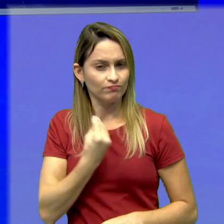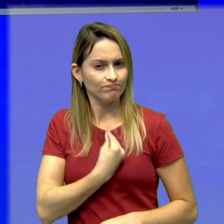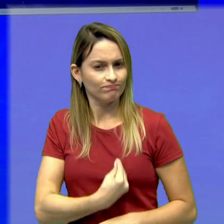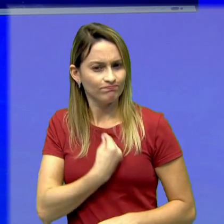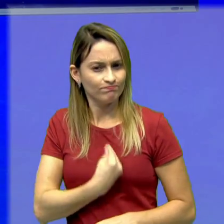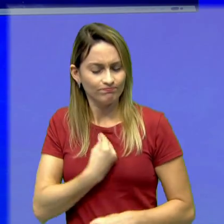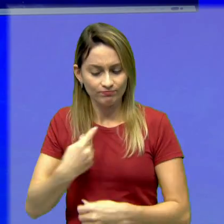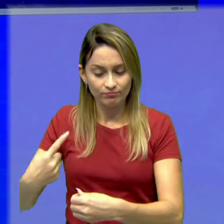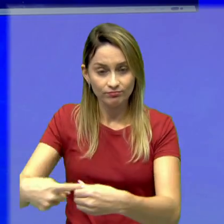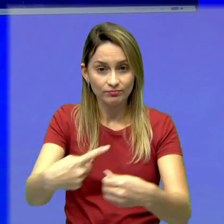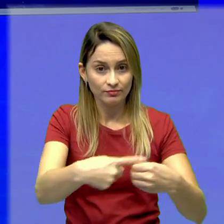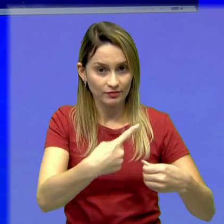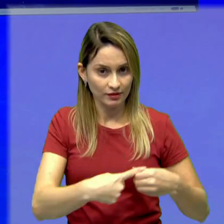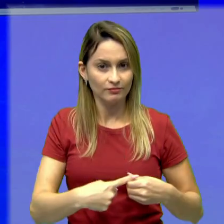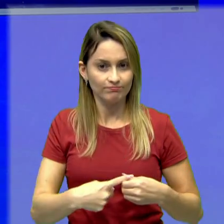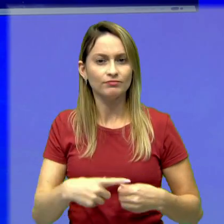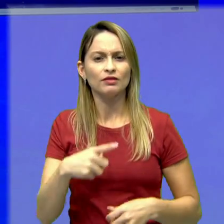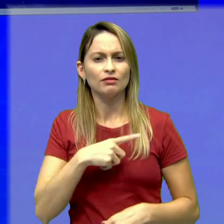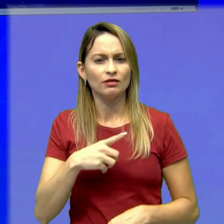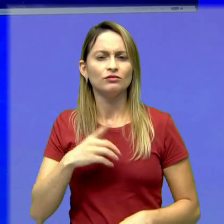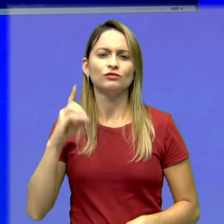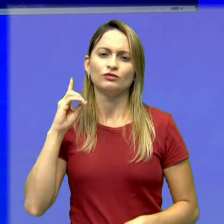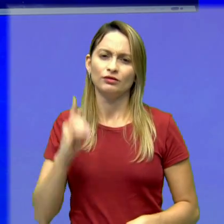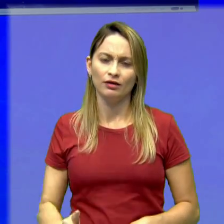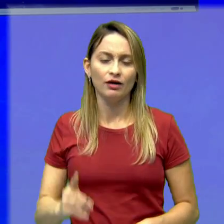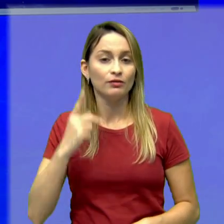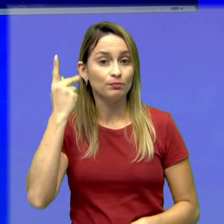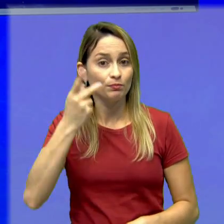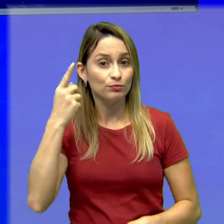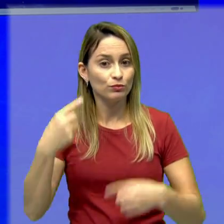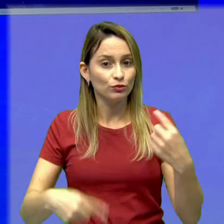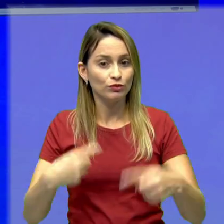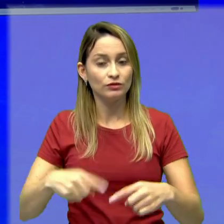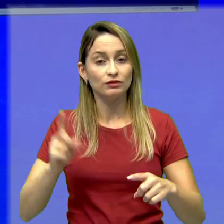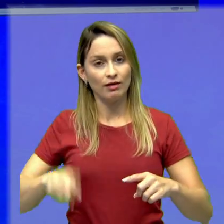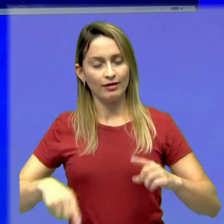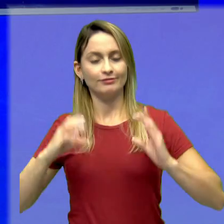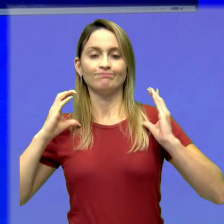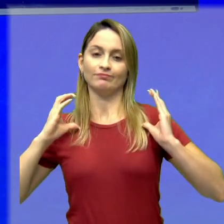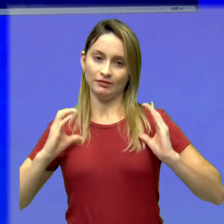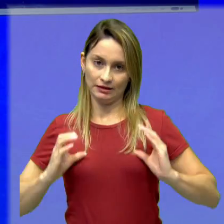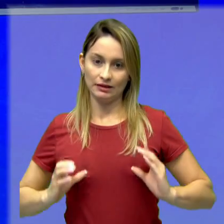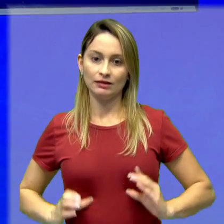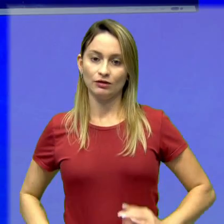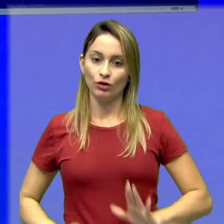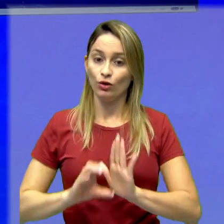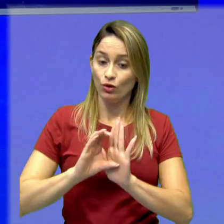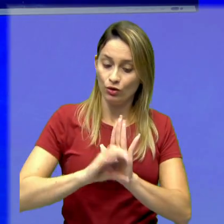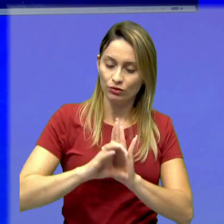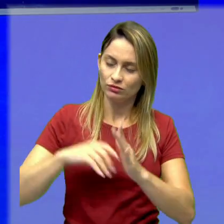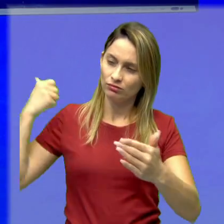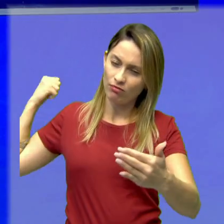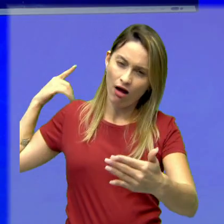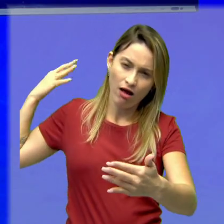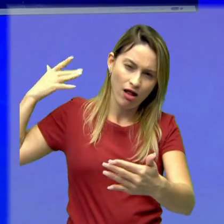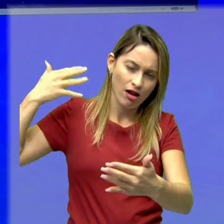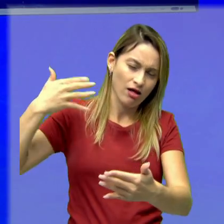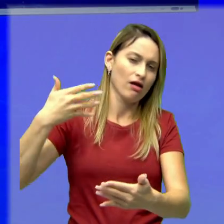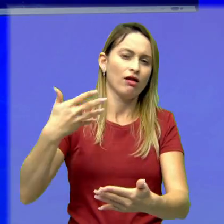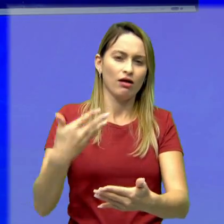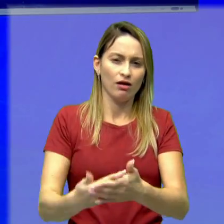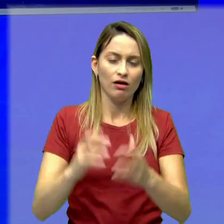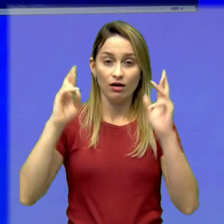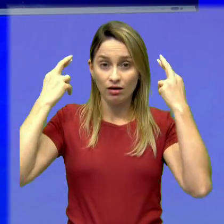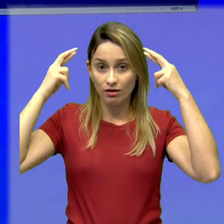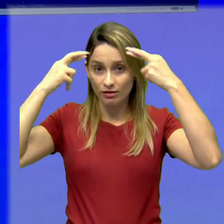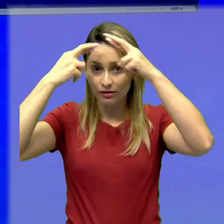moram numa determinada cidade e exercem o direito político são cidadãos. Esse conceito também vem lá de Atenas, lá da